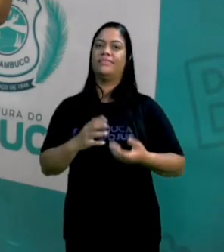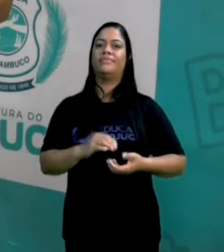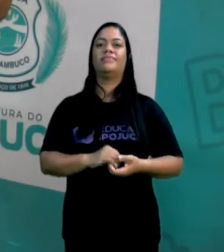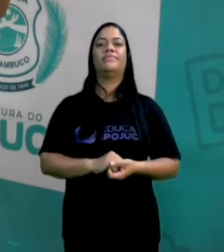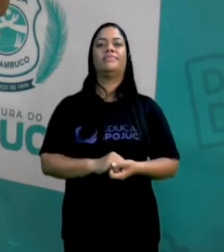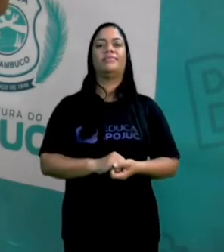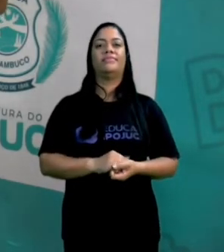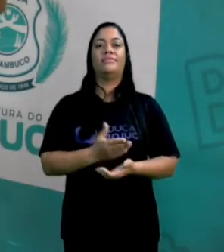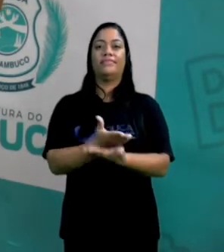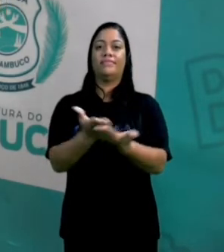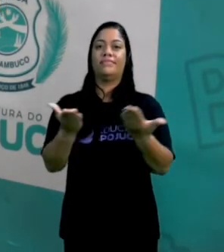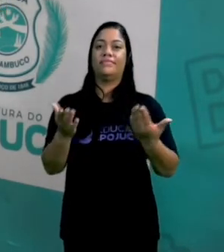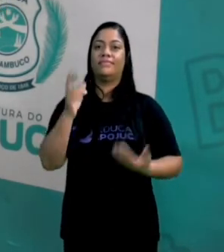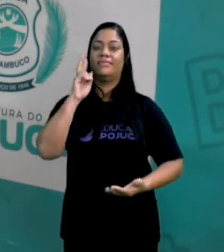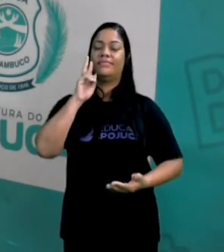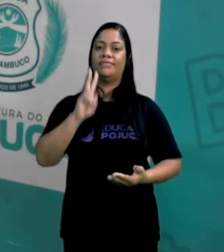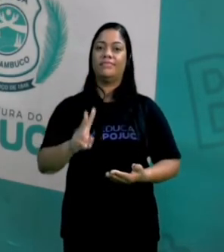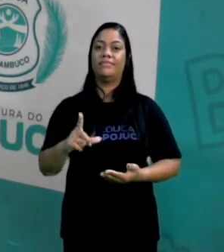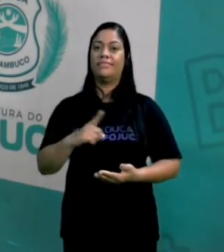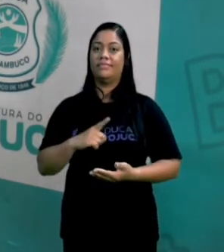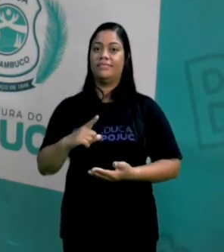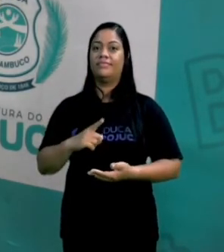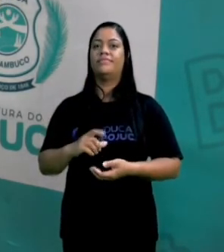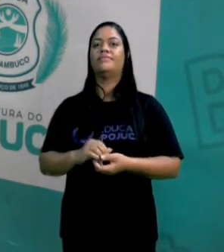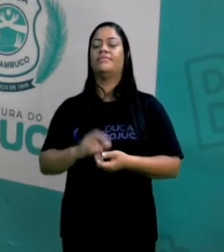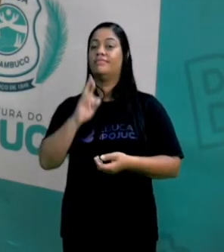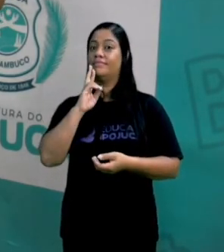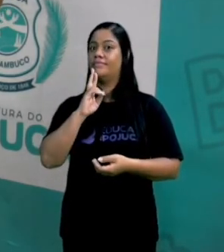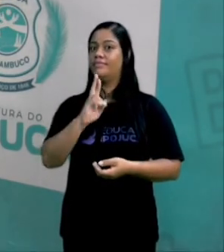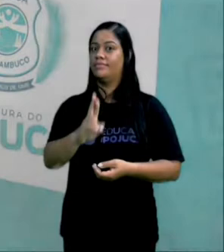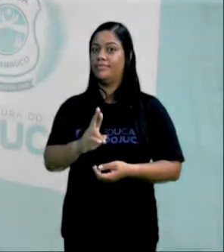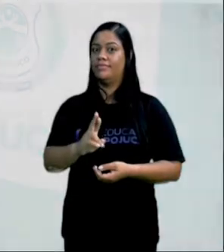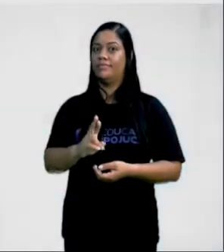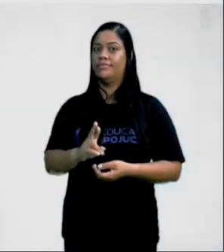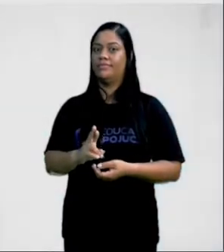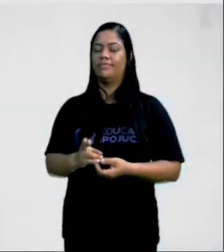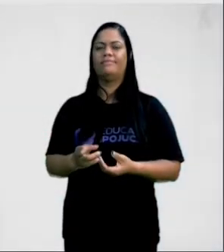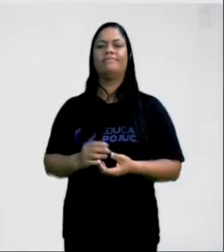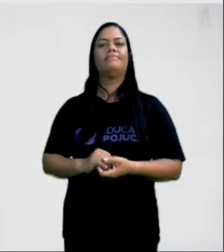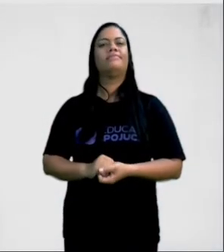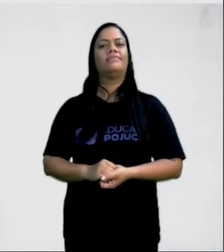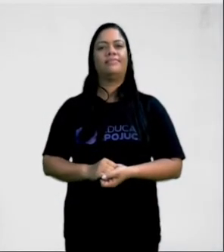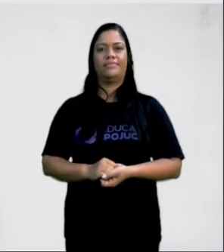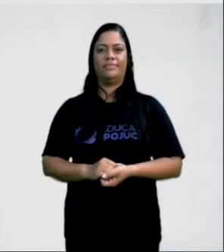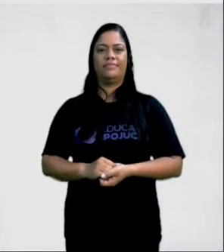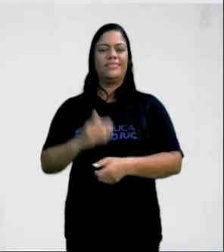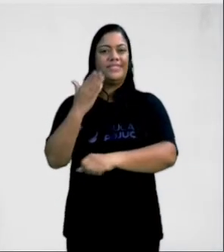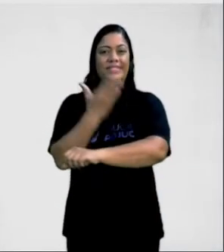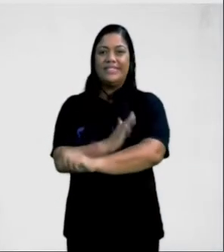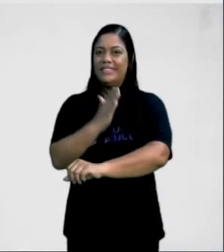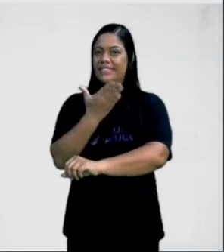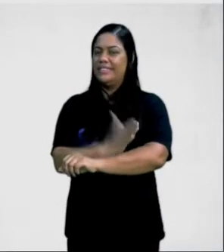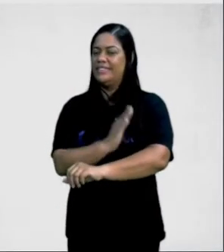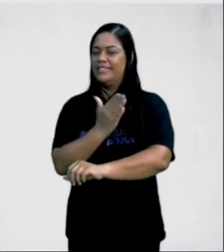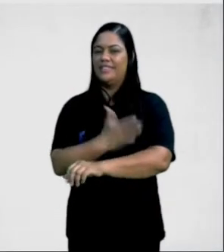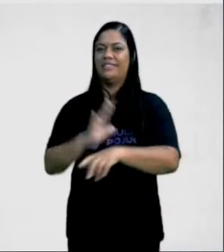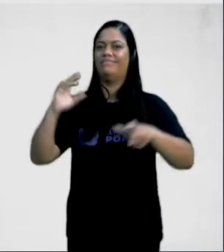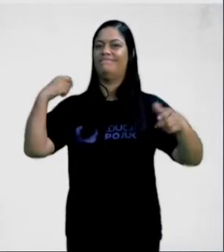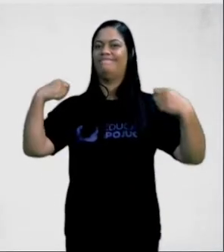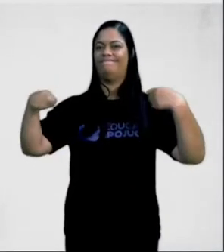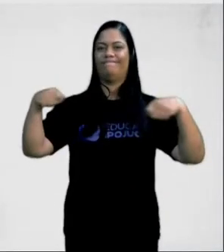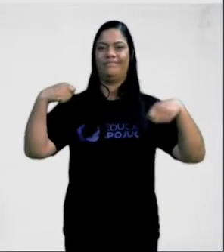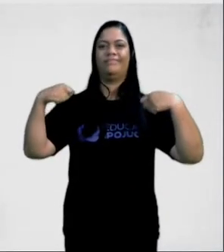overtraining, como vocês podem ver, é uma condição resultante desse excesso, tá? Desse excesso de exercício,